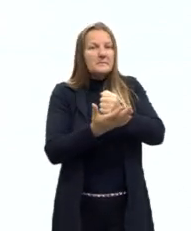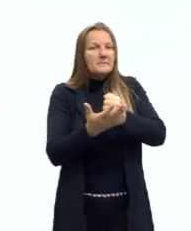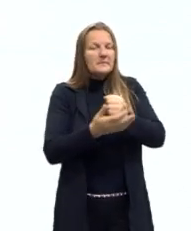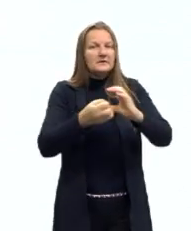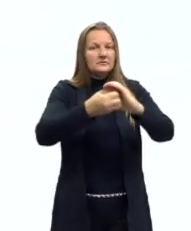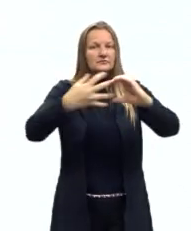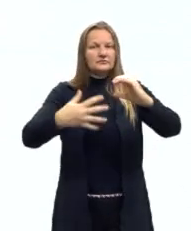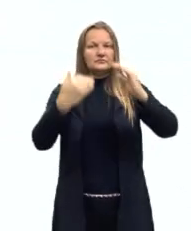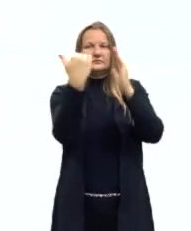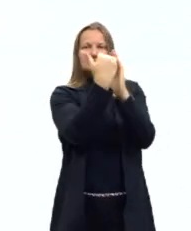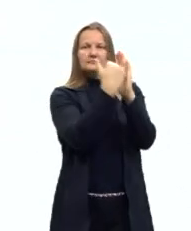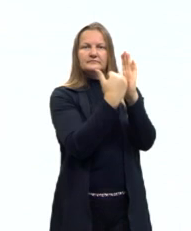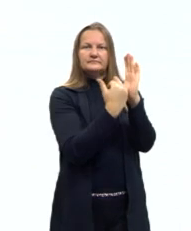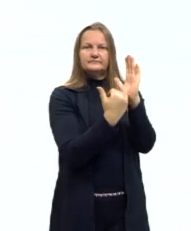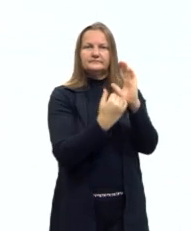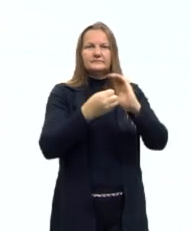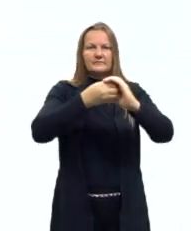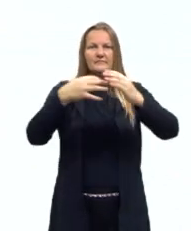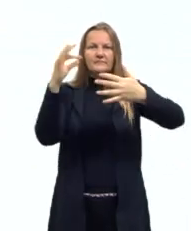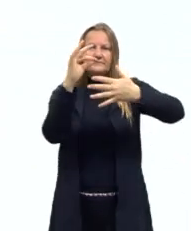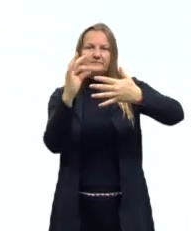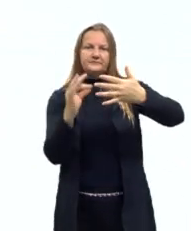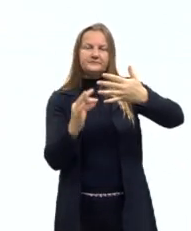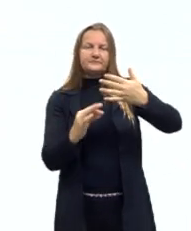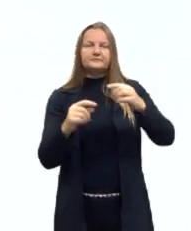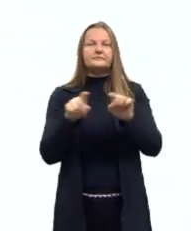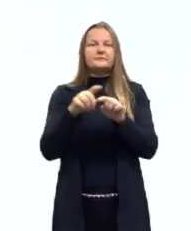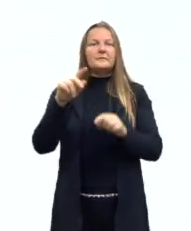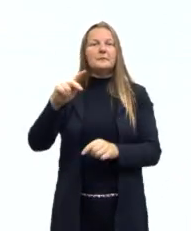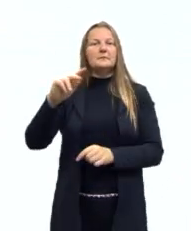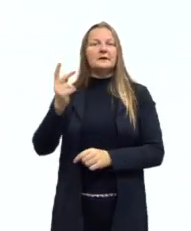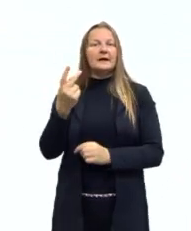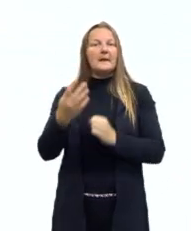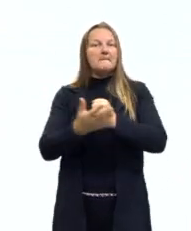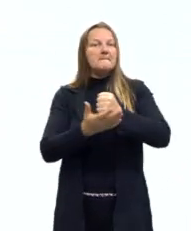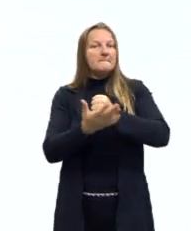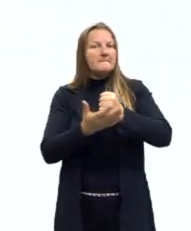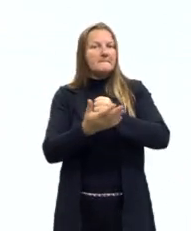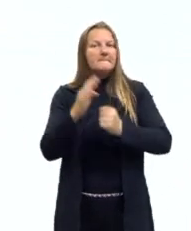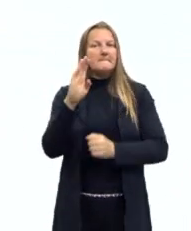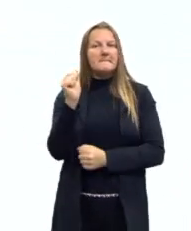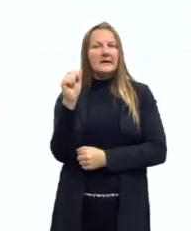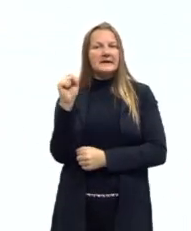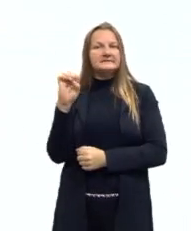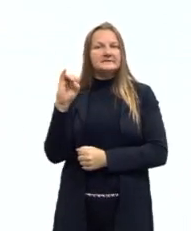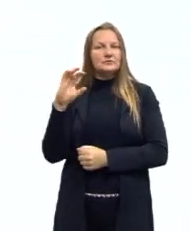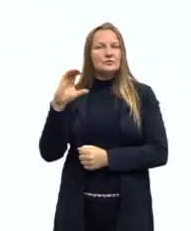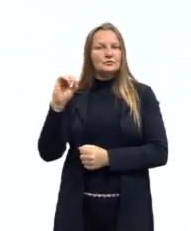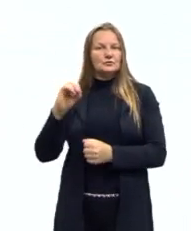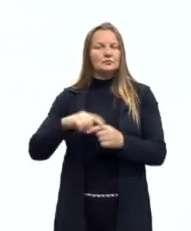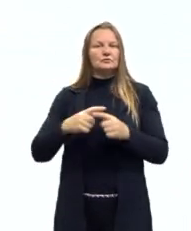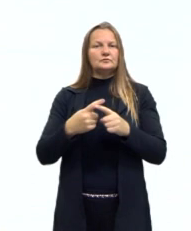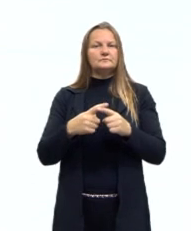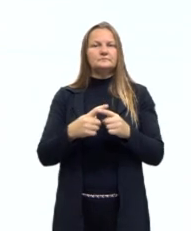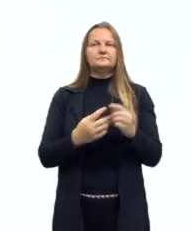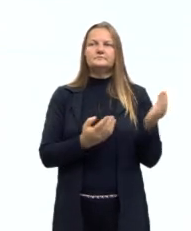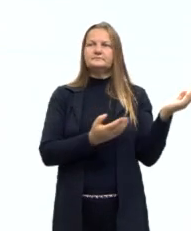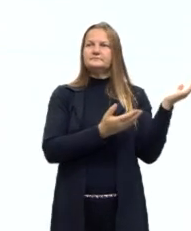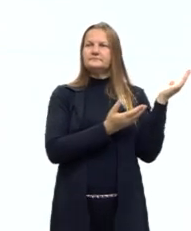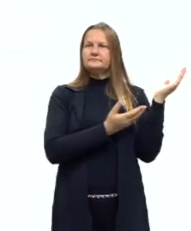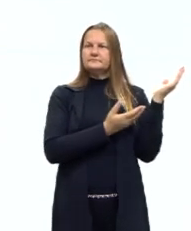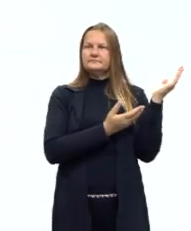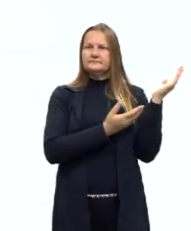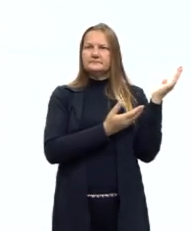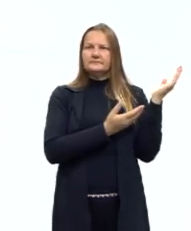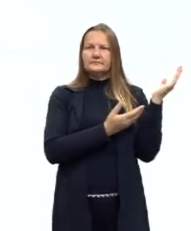ou seja, ela tem a capacidade de elevar o pH. Elas podem se comportar tanto quanto bases de brostete, que elas